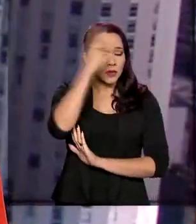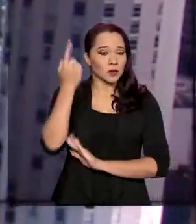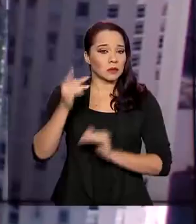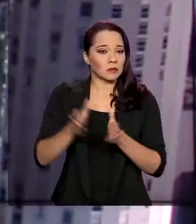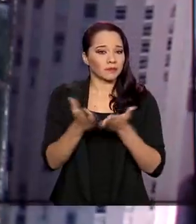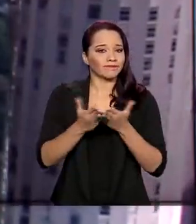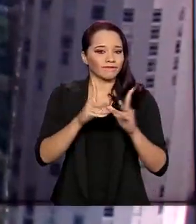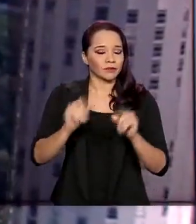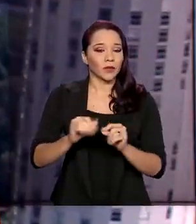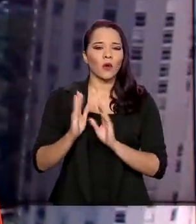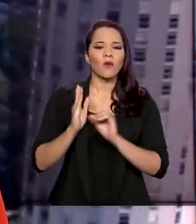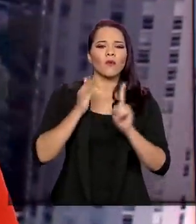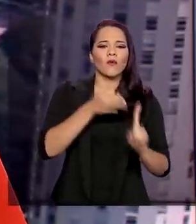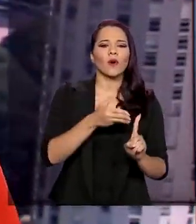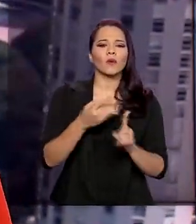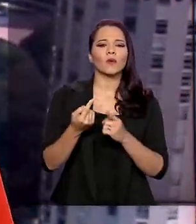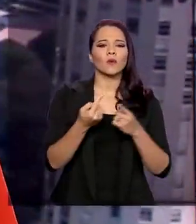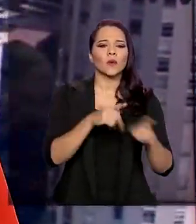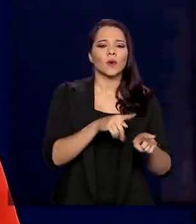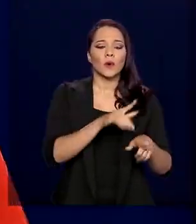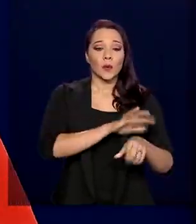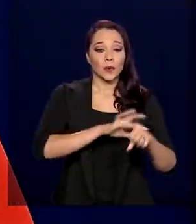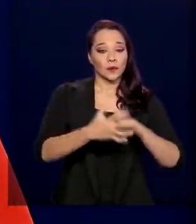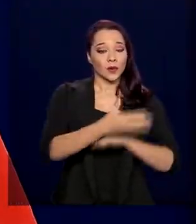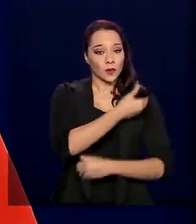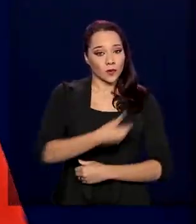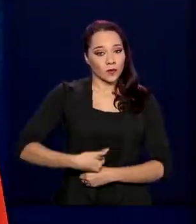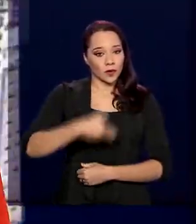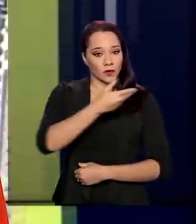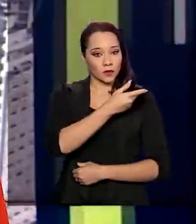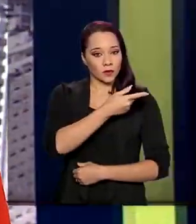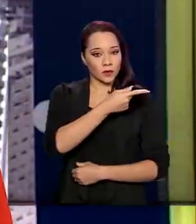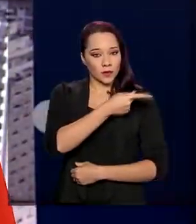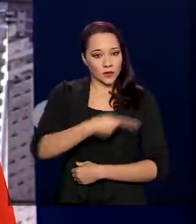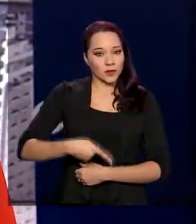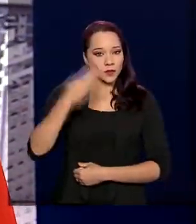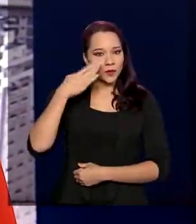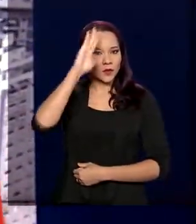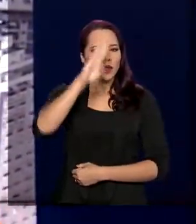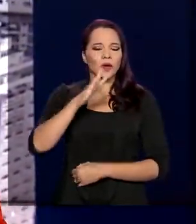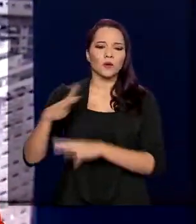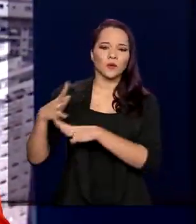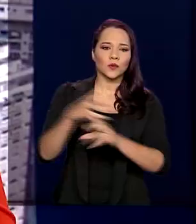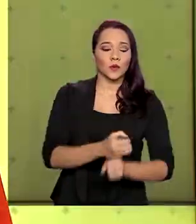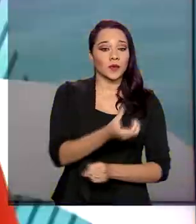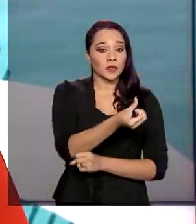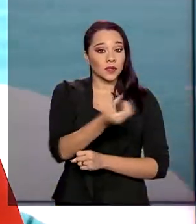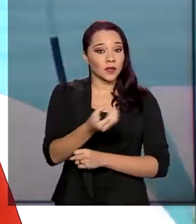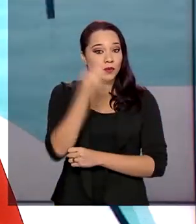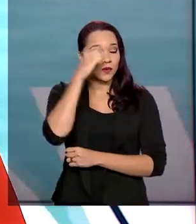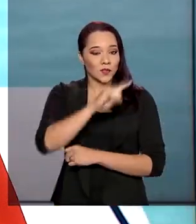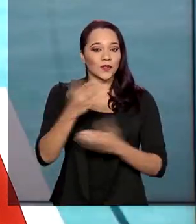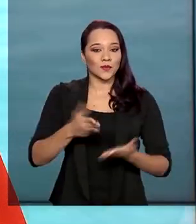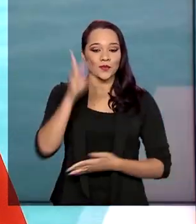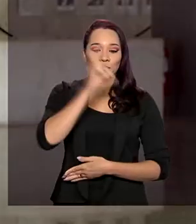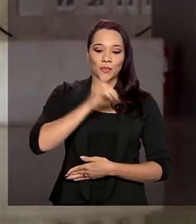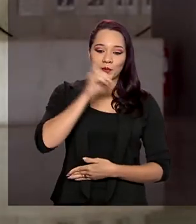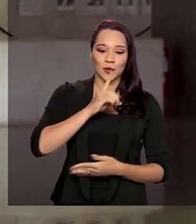foco no enfrentamento à pandemia, o governo do presidente Jair Bolsonaro completa 600 dias neste domingo.